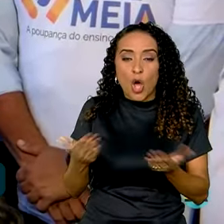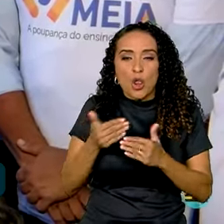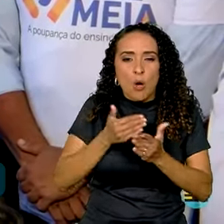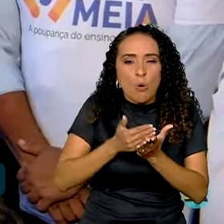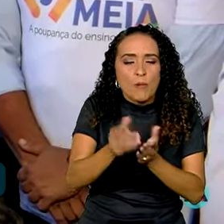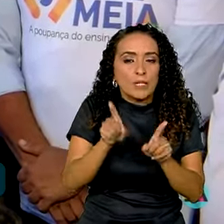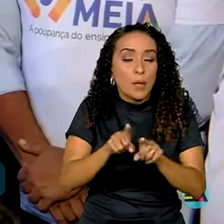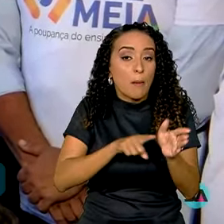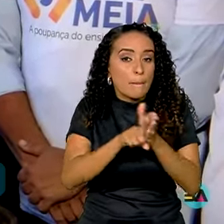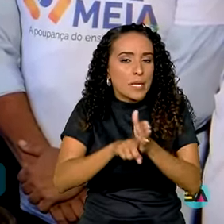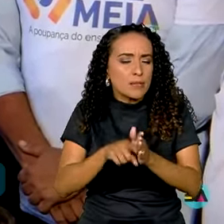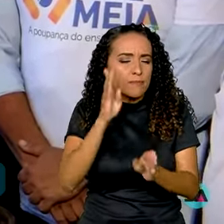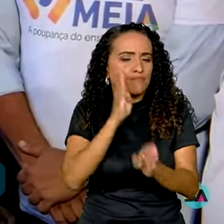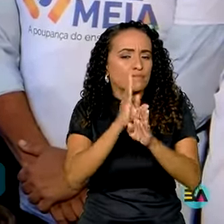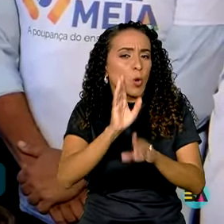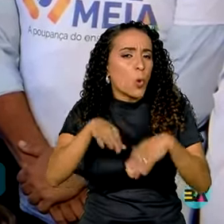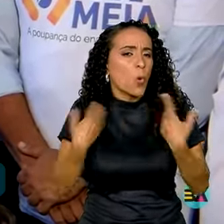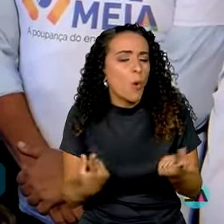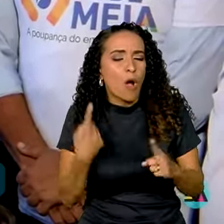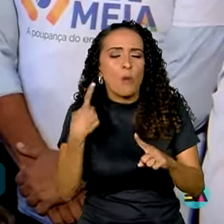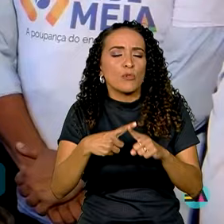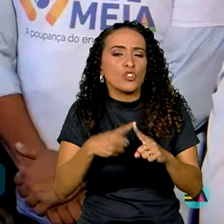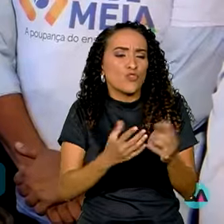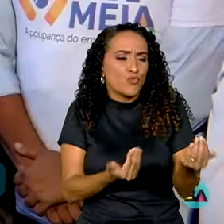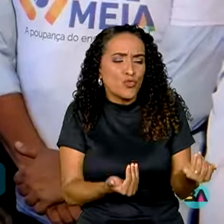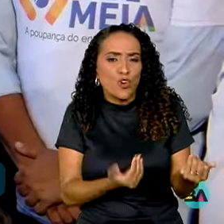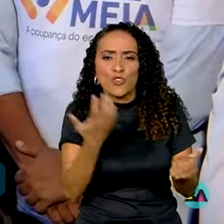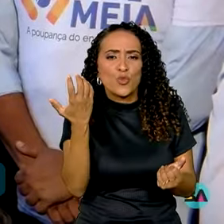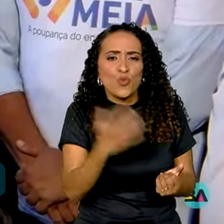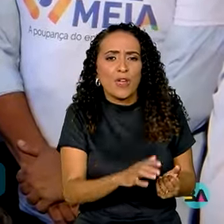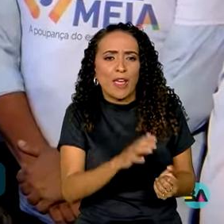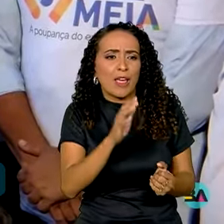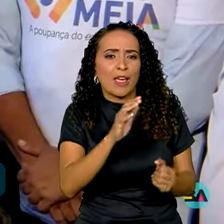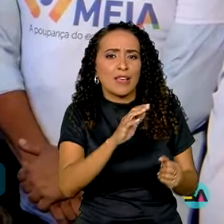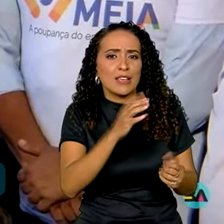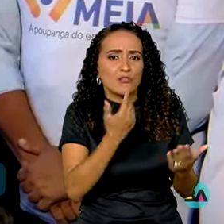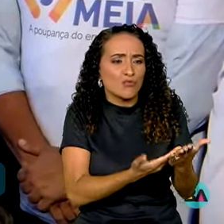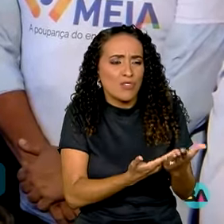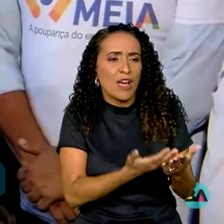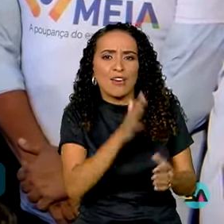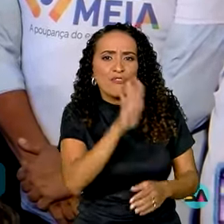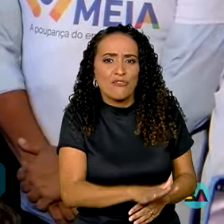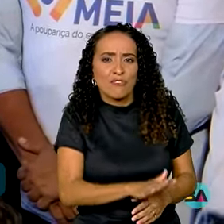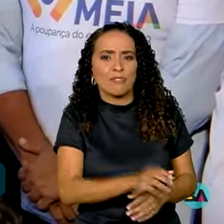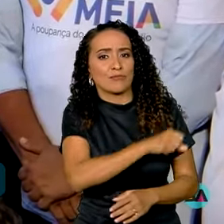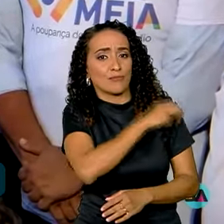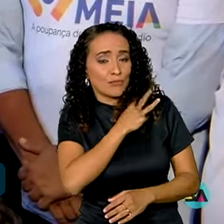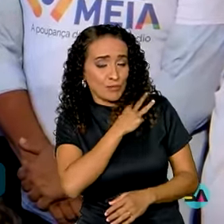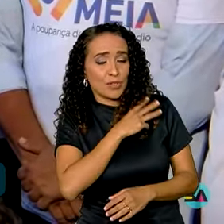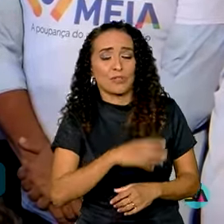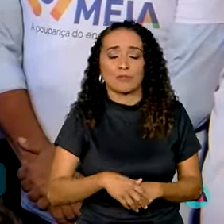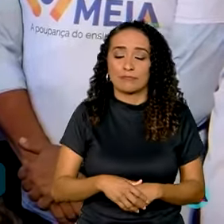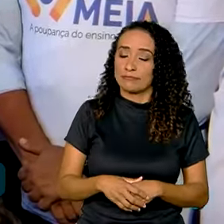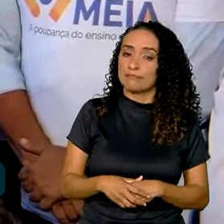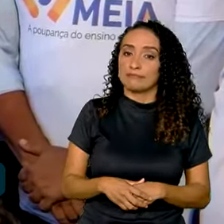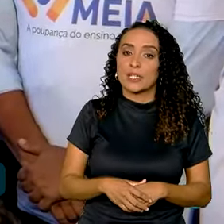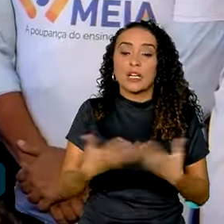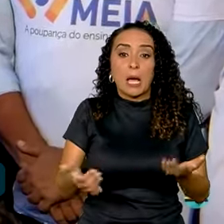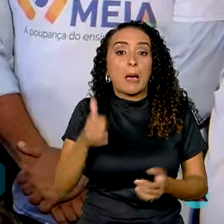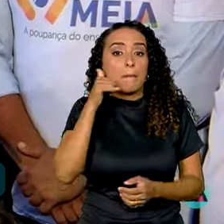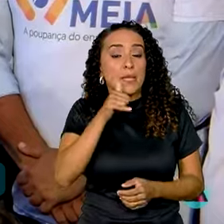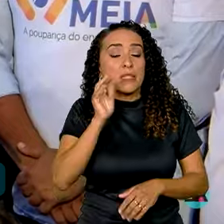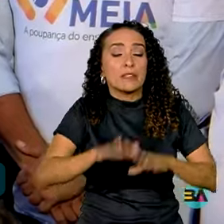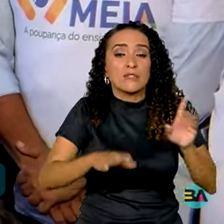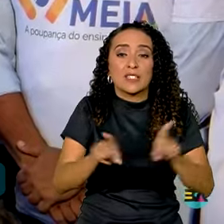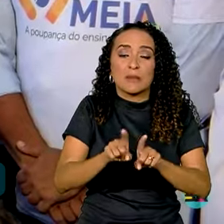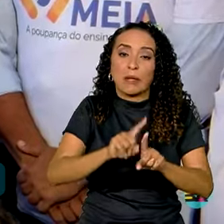pesquisa, Gerardo, para identificar qual o motivo que esse jovem não quer, não fica na escola, no ensino médio. As meninas, muitas